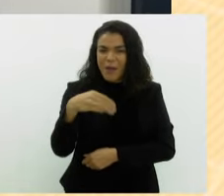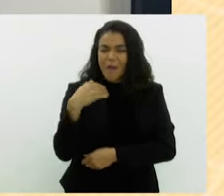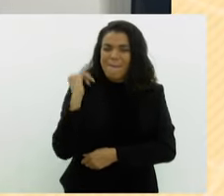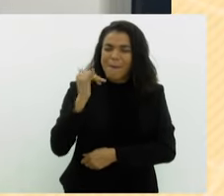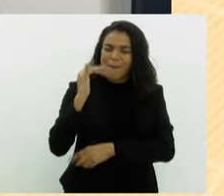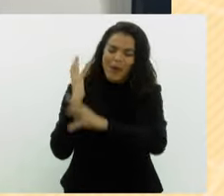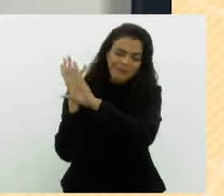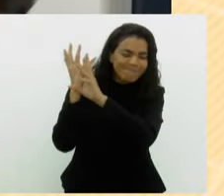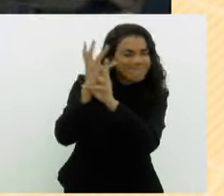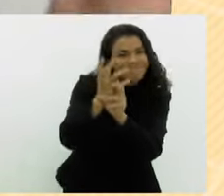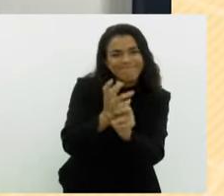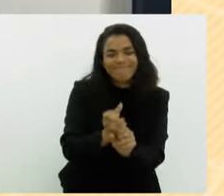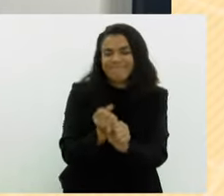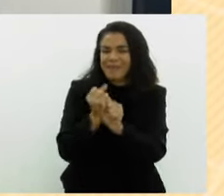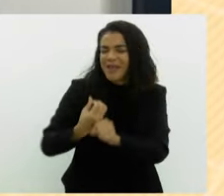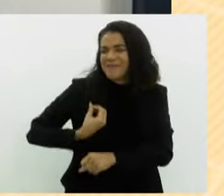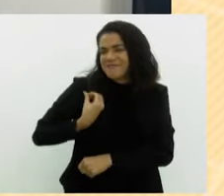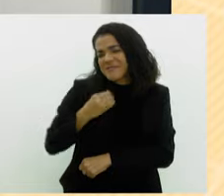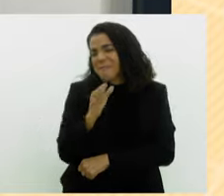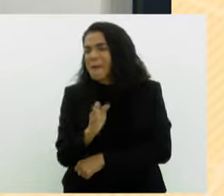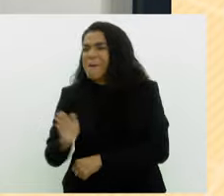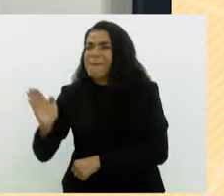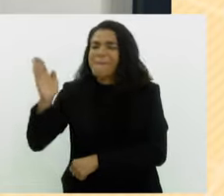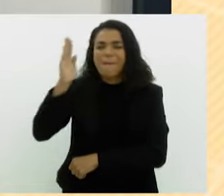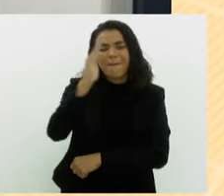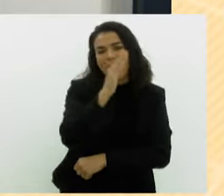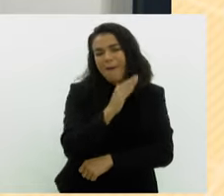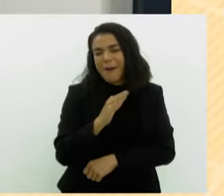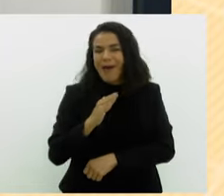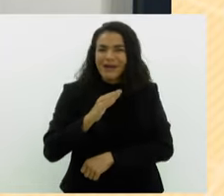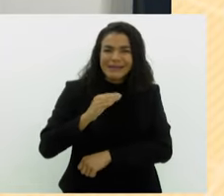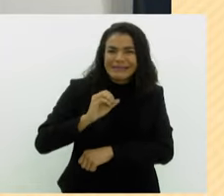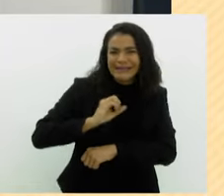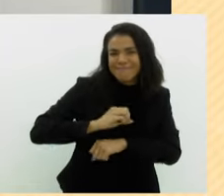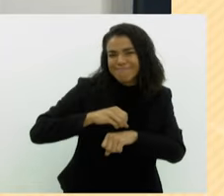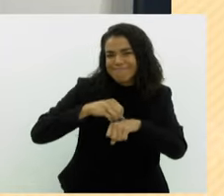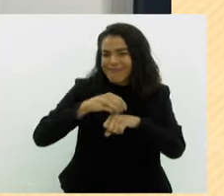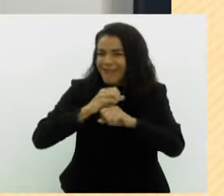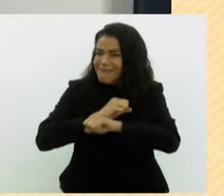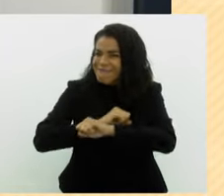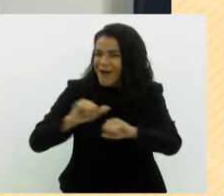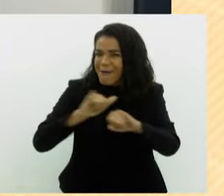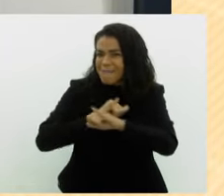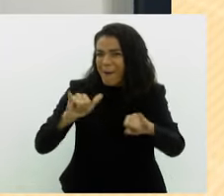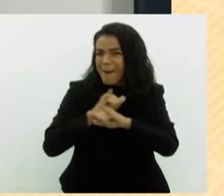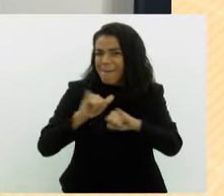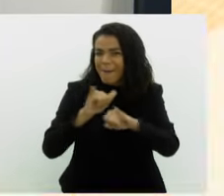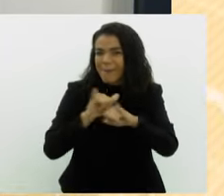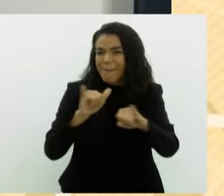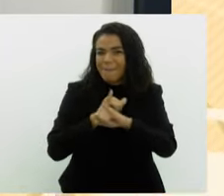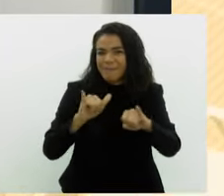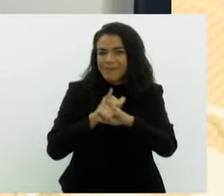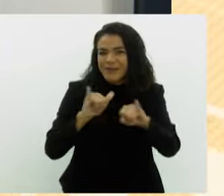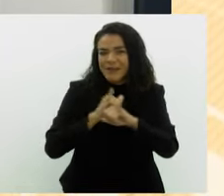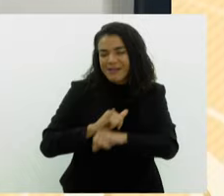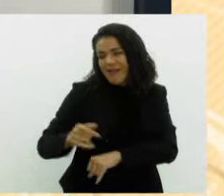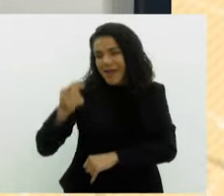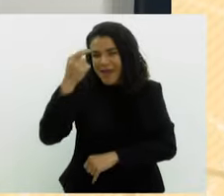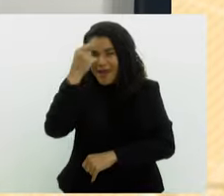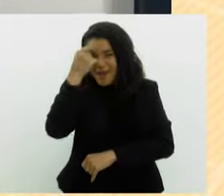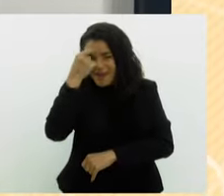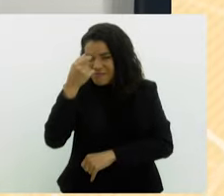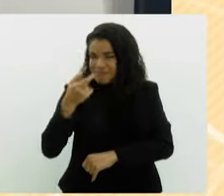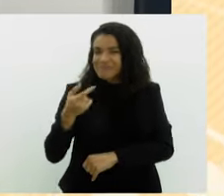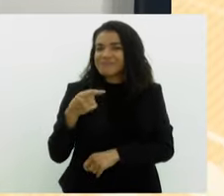trajetória por esse mundo afora, lançamentos novos, lançando o remix de No Me Comas La Cabeça, e